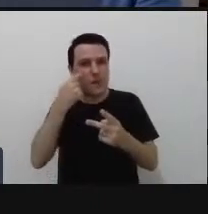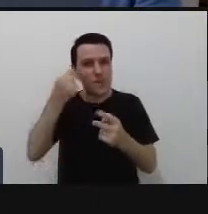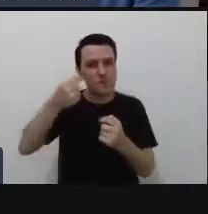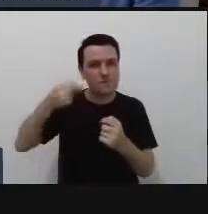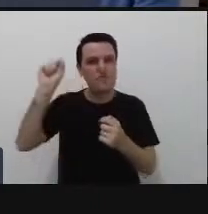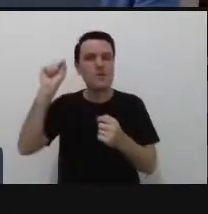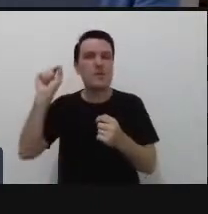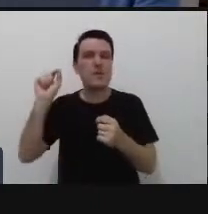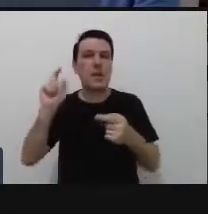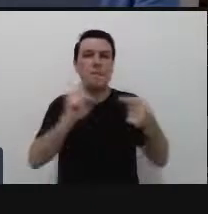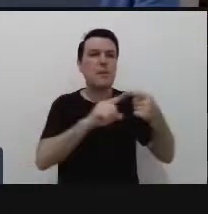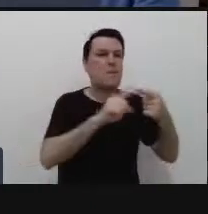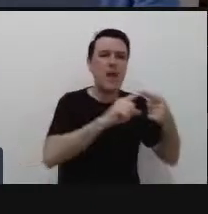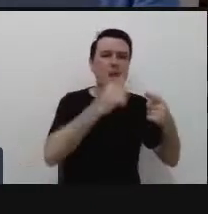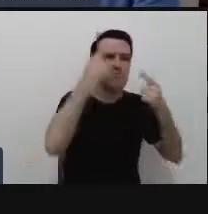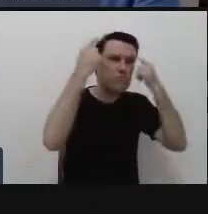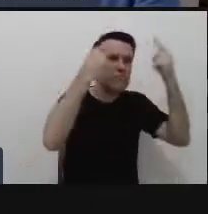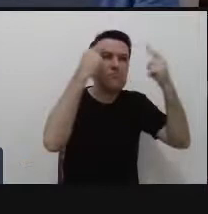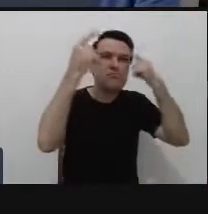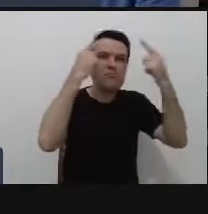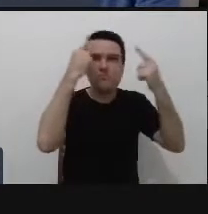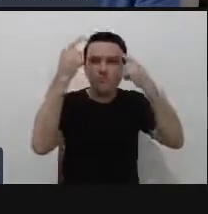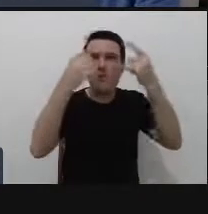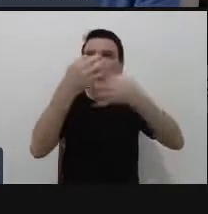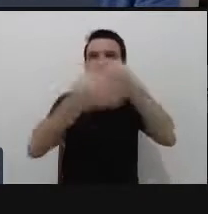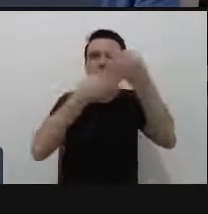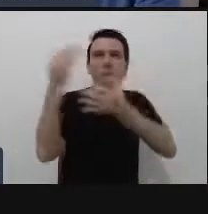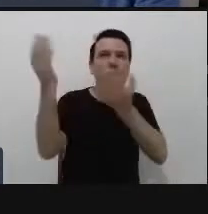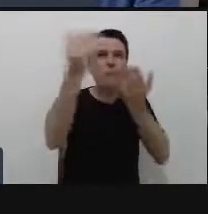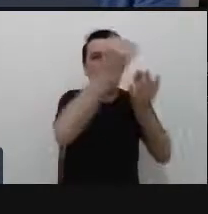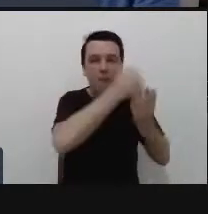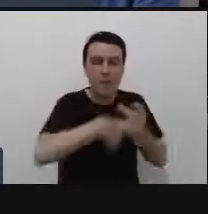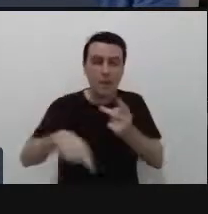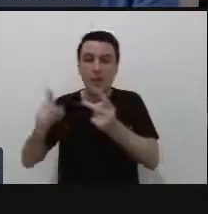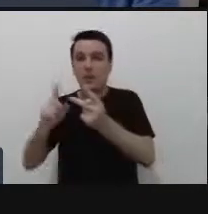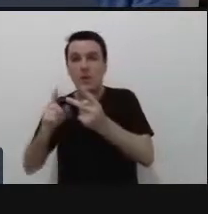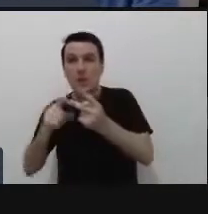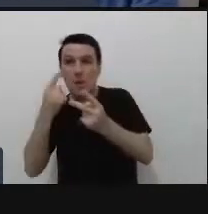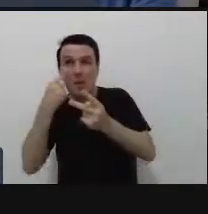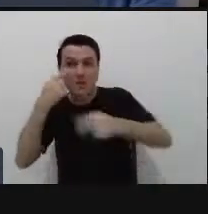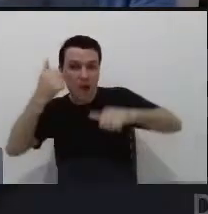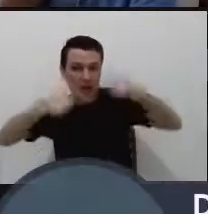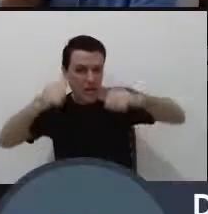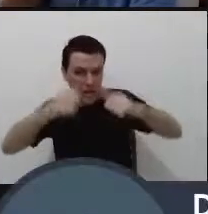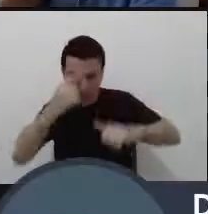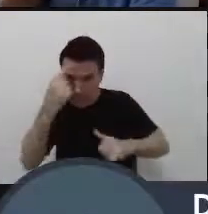divergente e um outro momento que busca convergência analisar as ideias